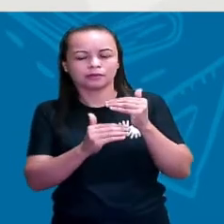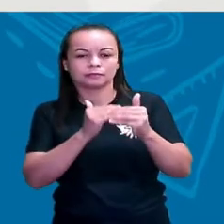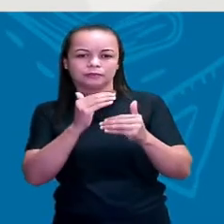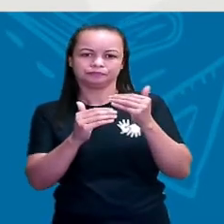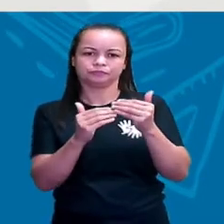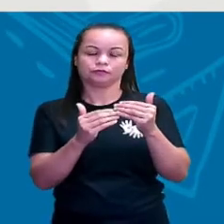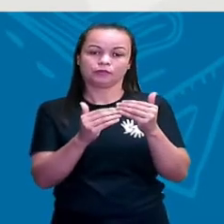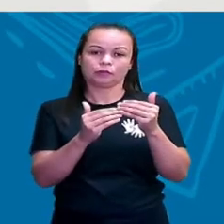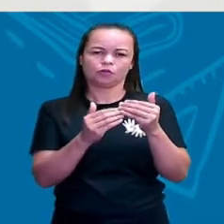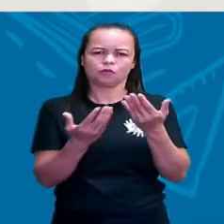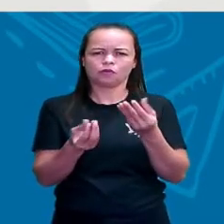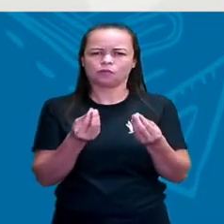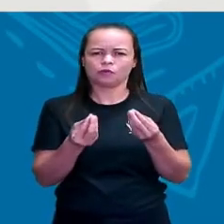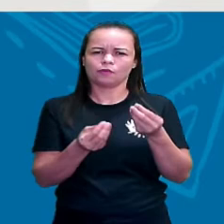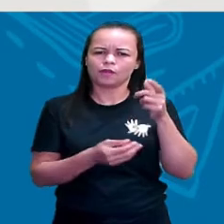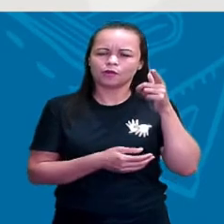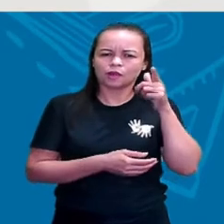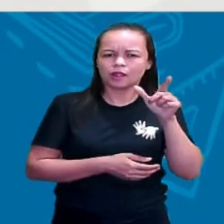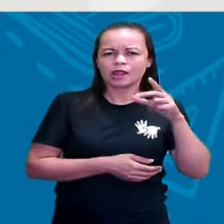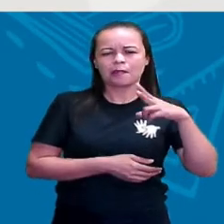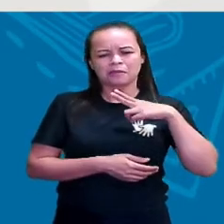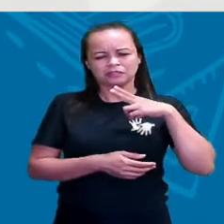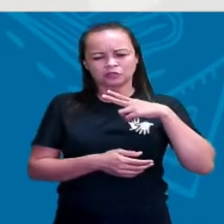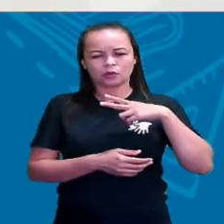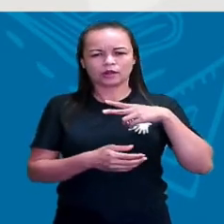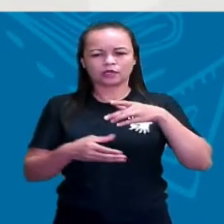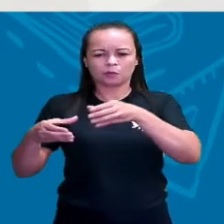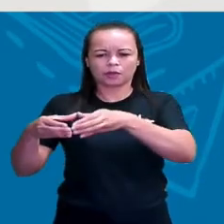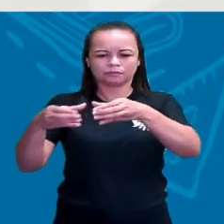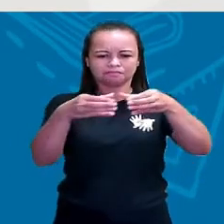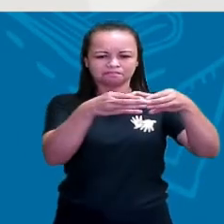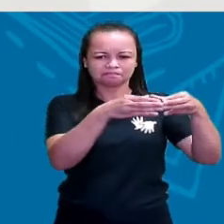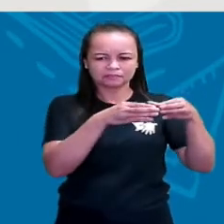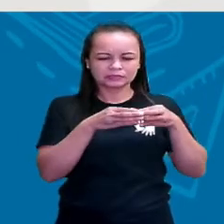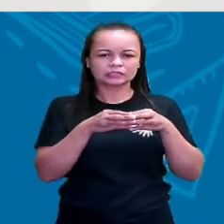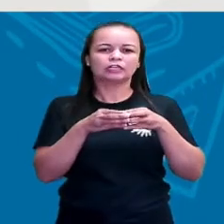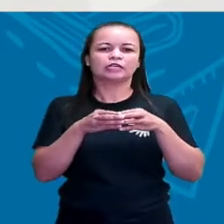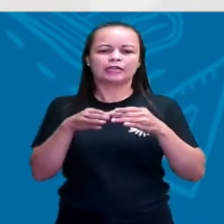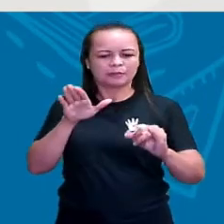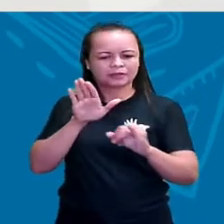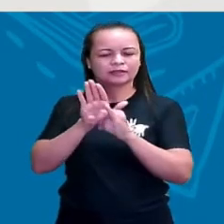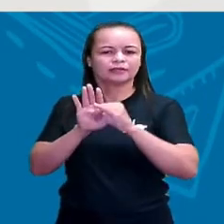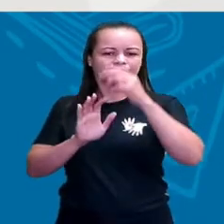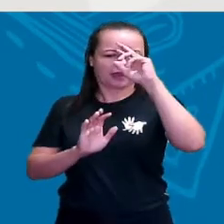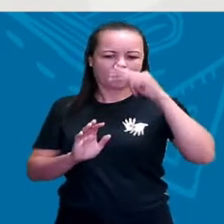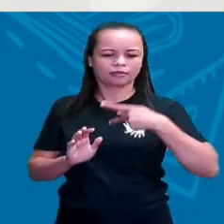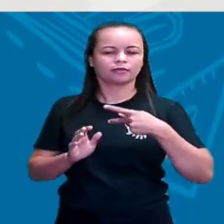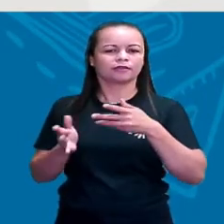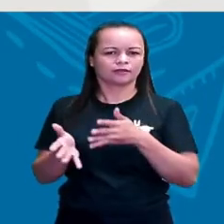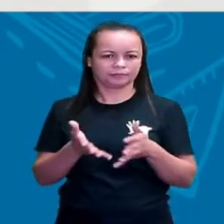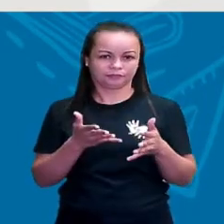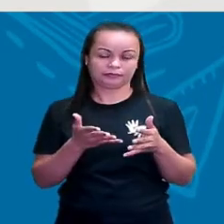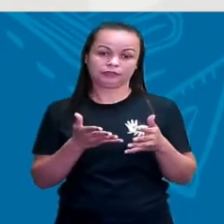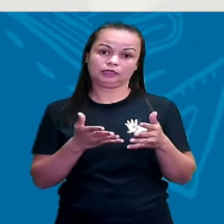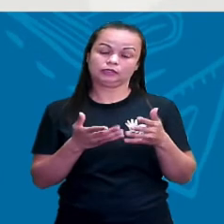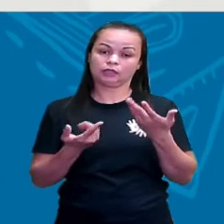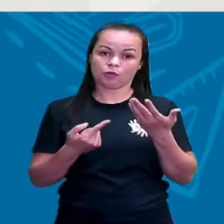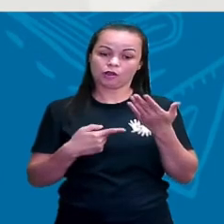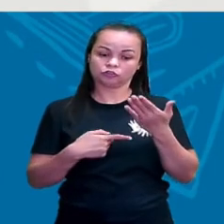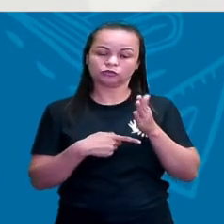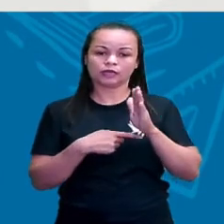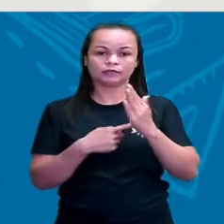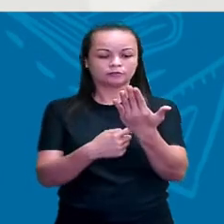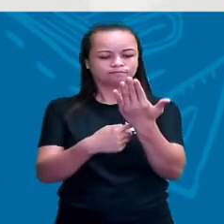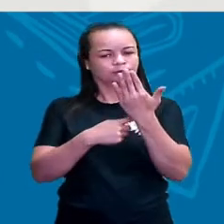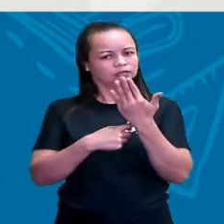particularidades desses diferentes grupos e construí a minha identidade. Então, a história ajuda a entender a si mesmo